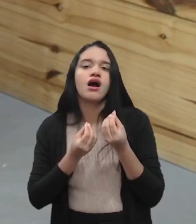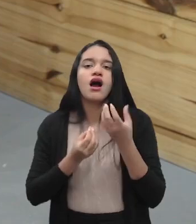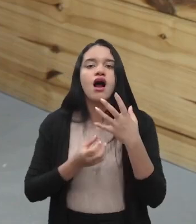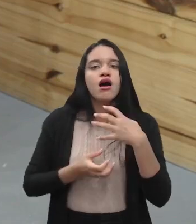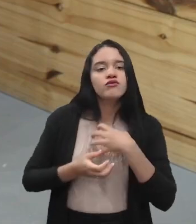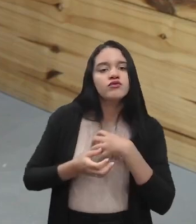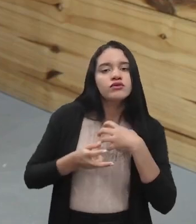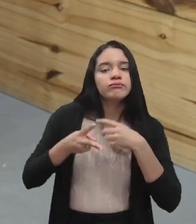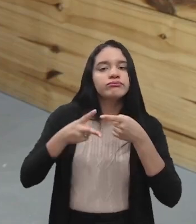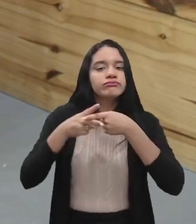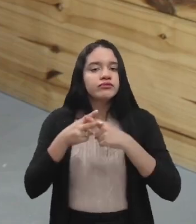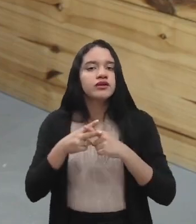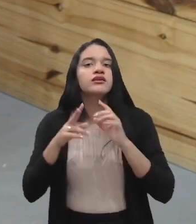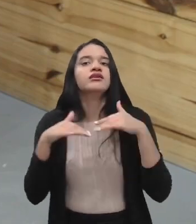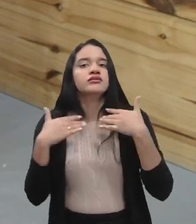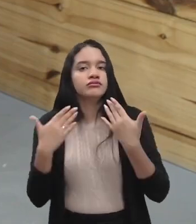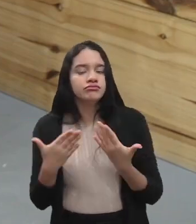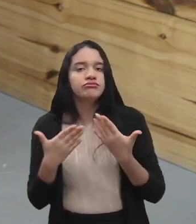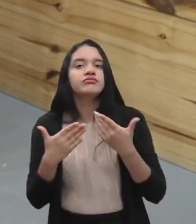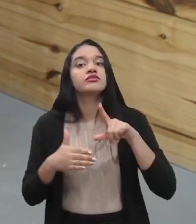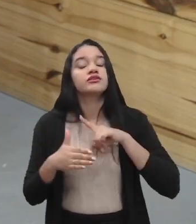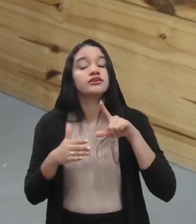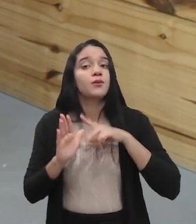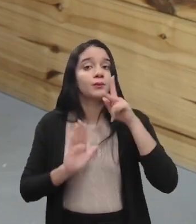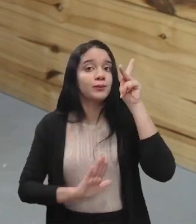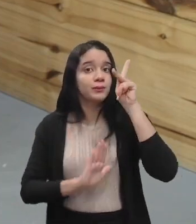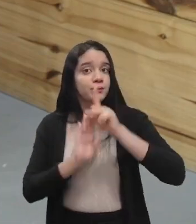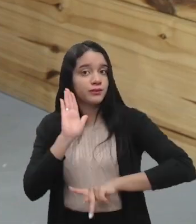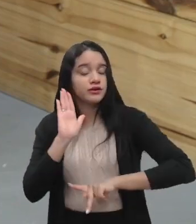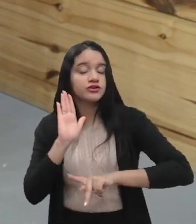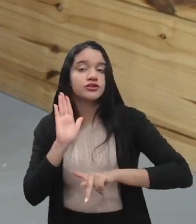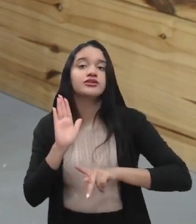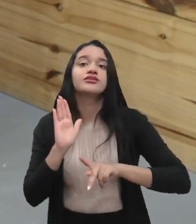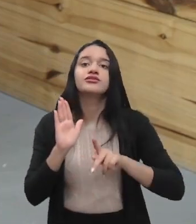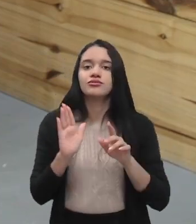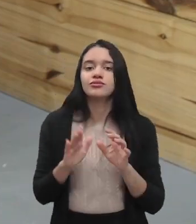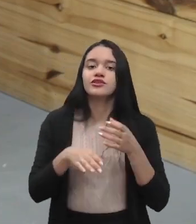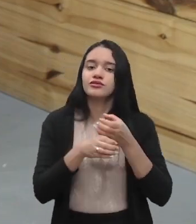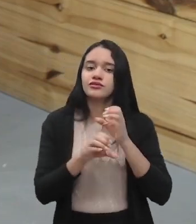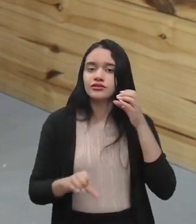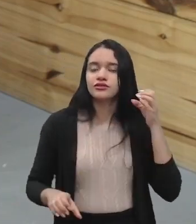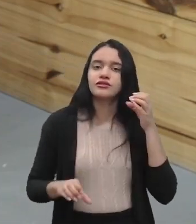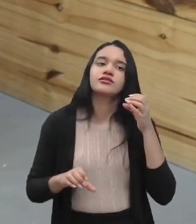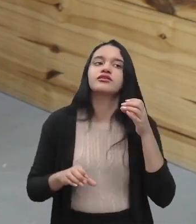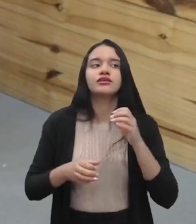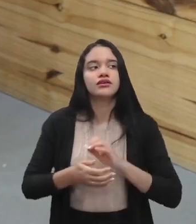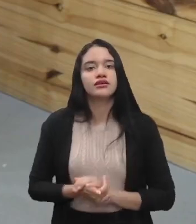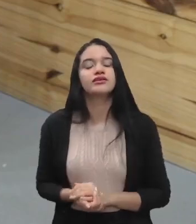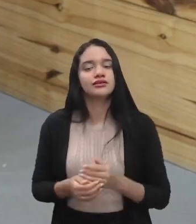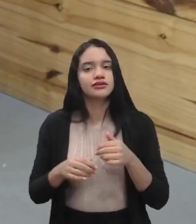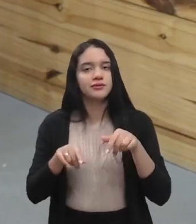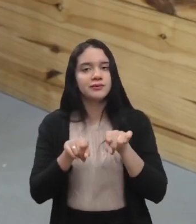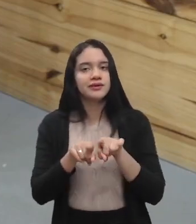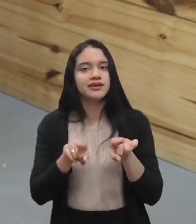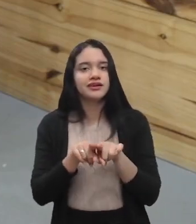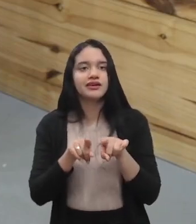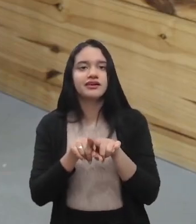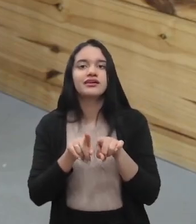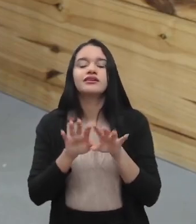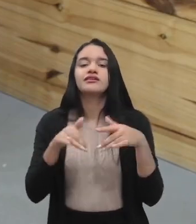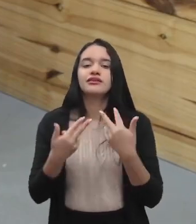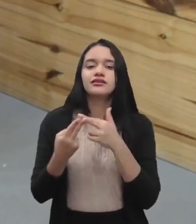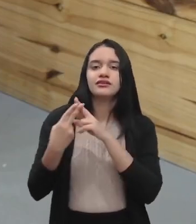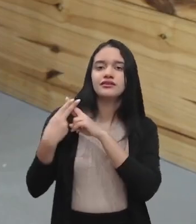manutenção. Então tem que ser um projeto feito por um engenheiro com a ART, que é a anotação de